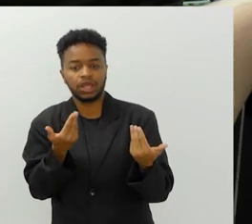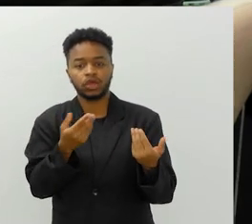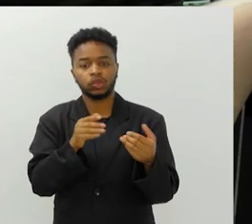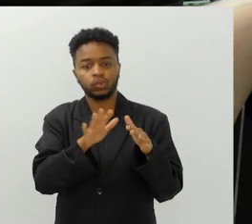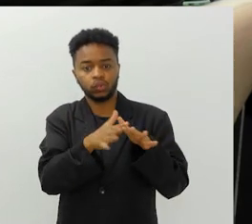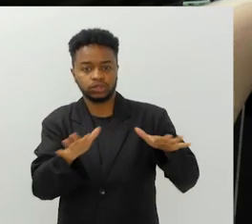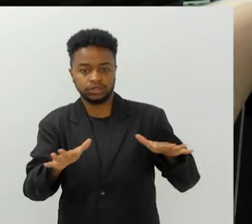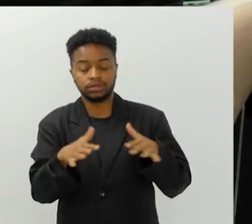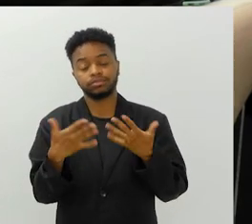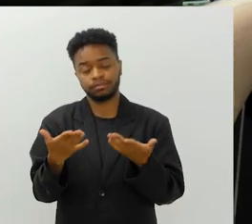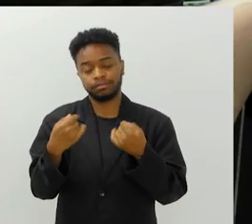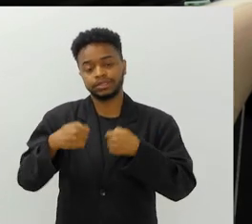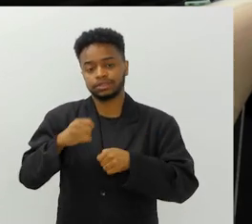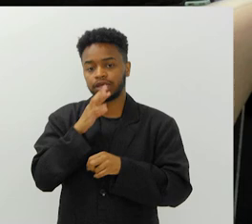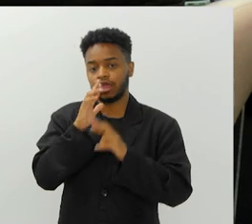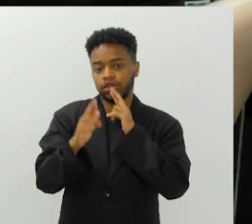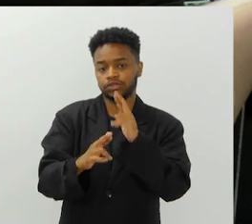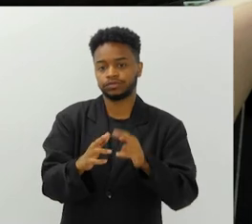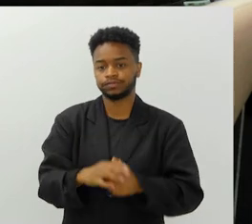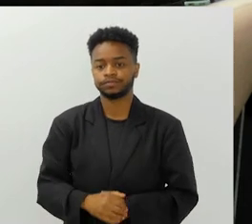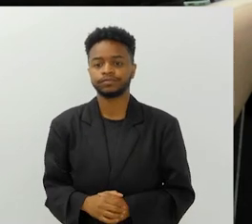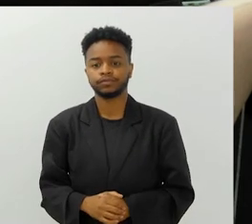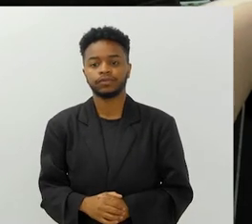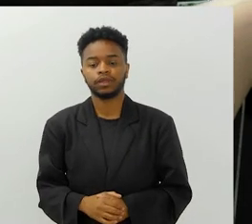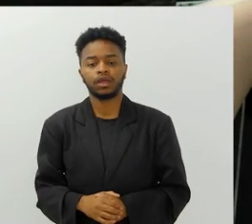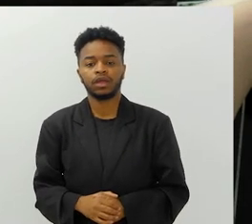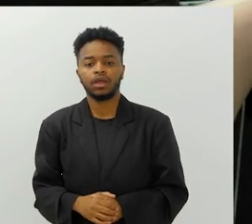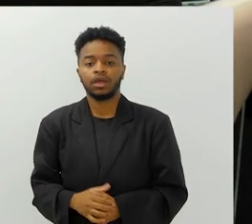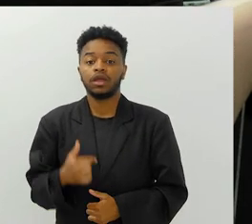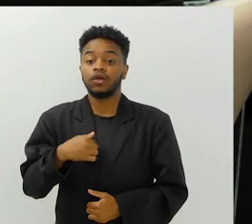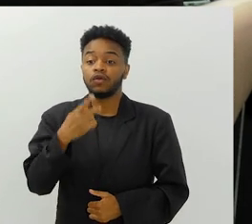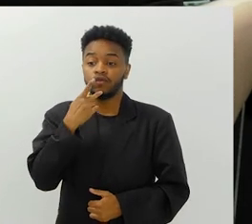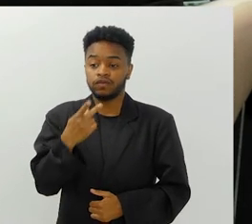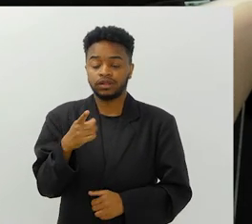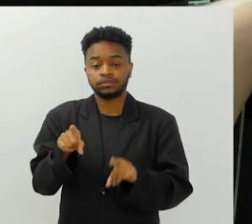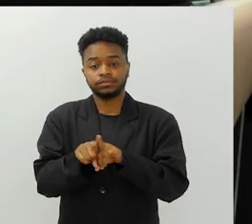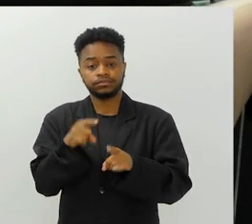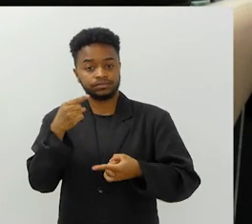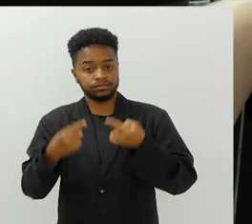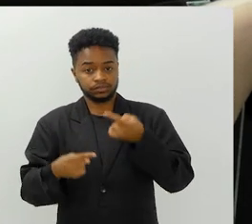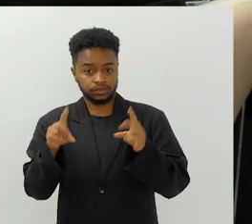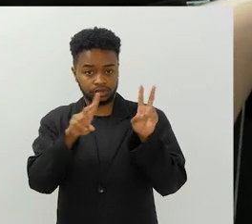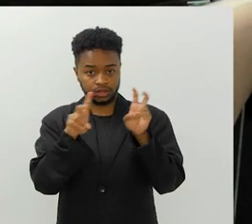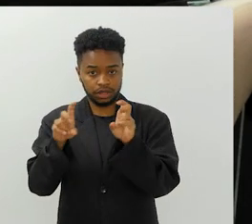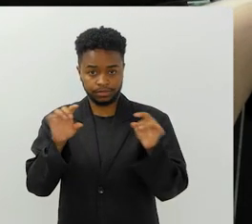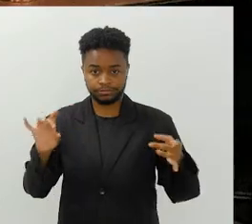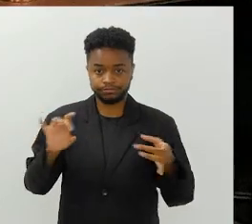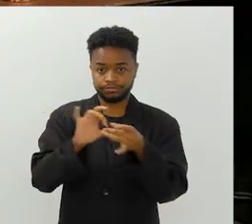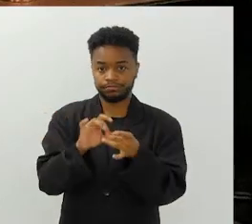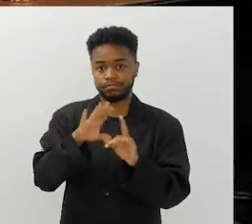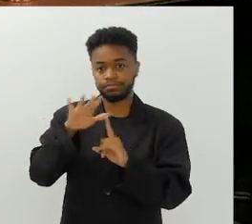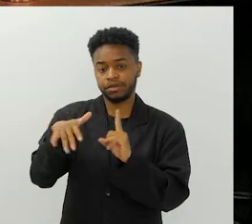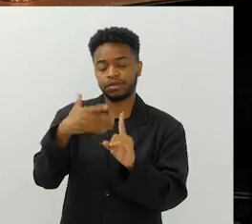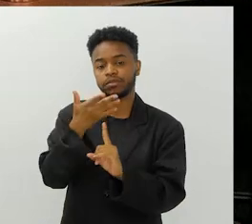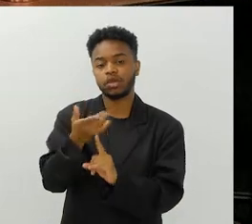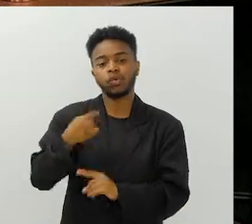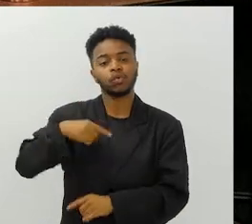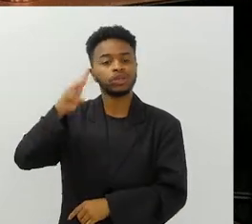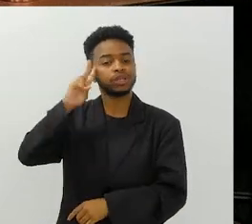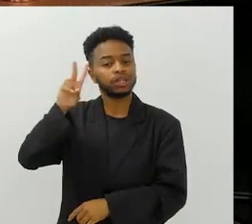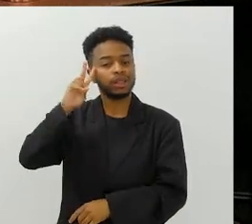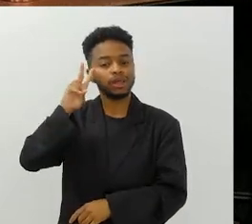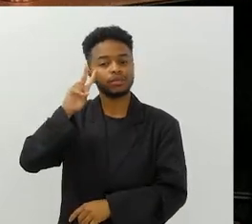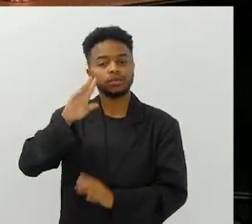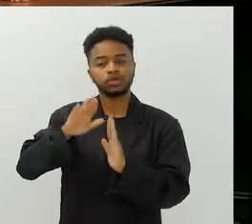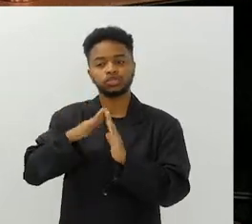fundamental a gente responder e trabalhar. Professor, toda vez que eu falo ou debato um assunto em torno do meio ambiente, eu